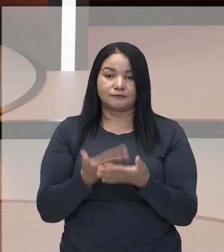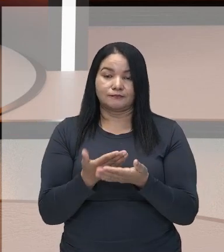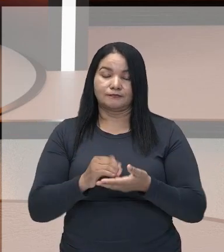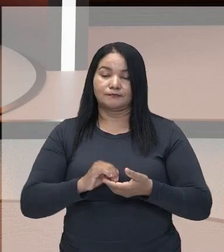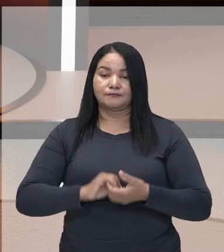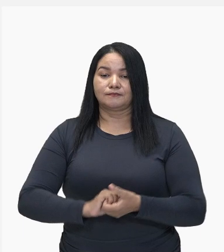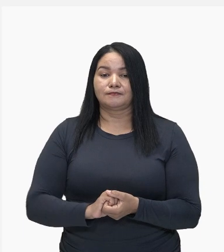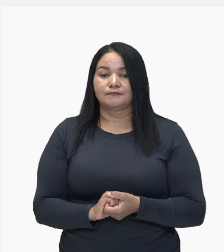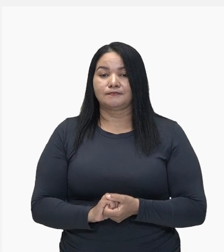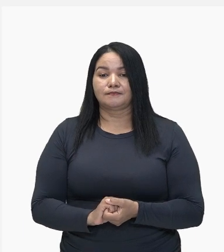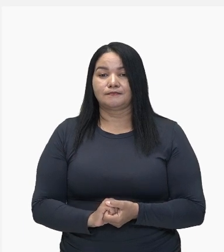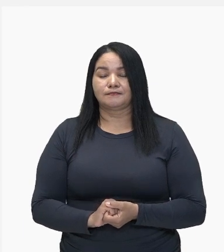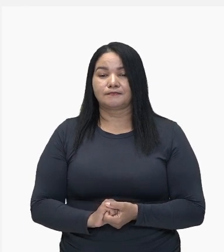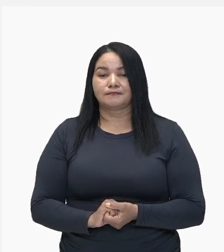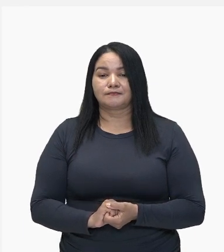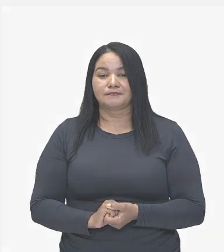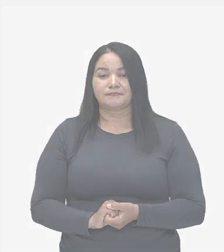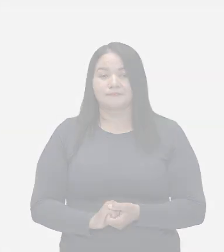aula de geografia.